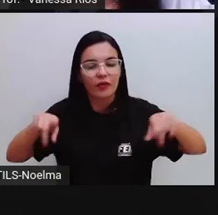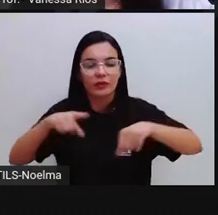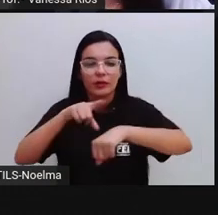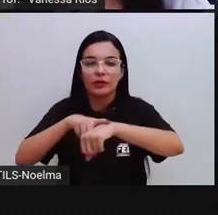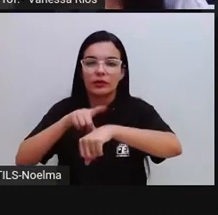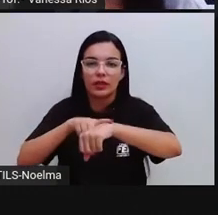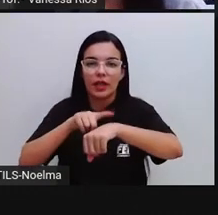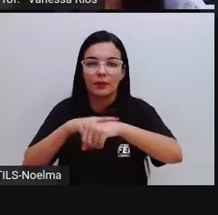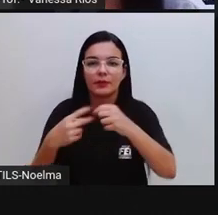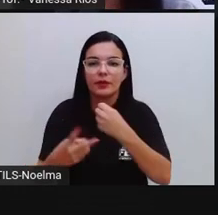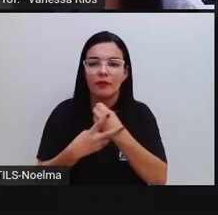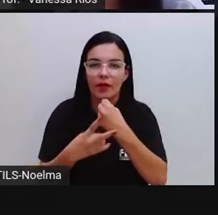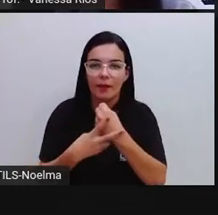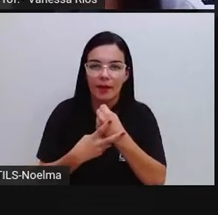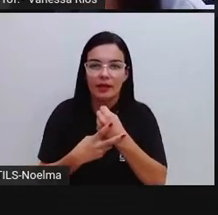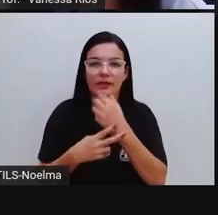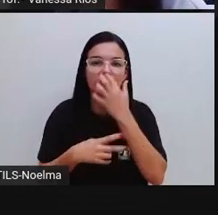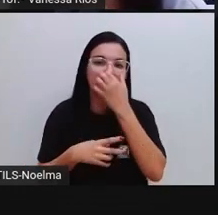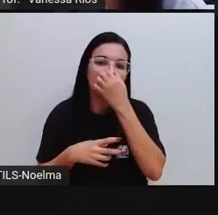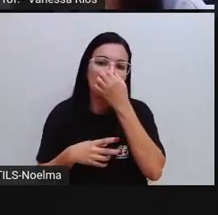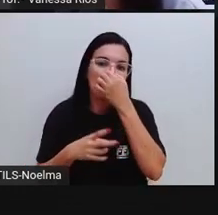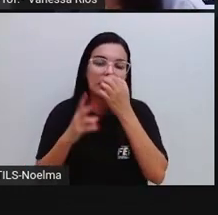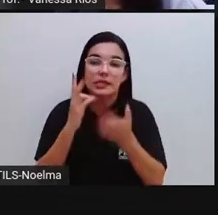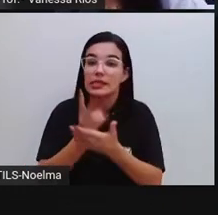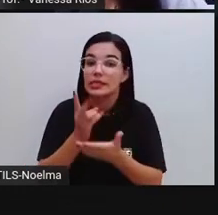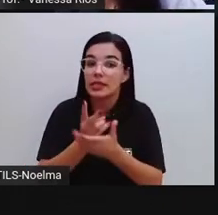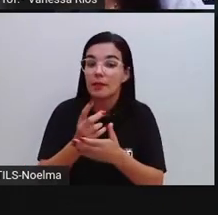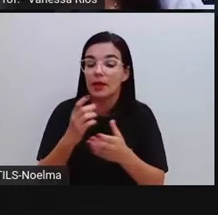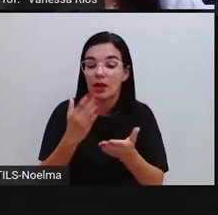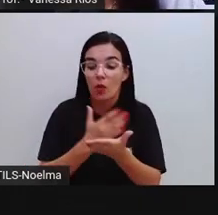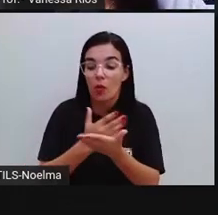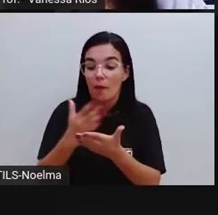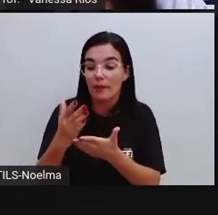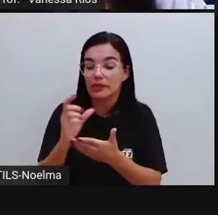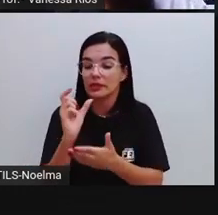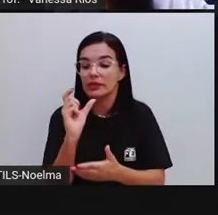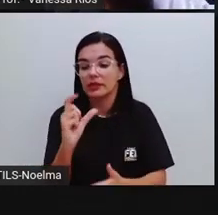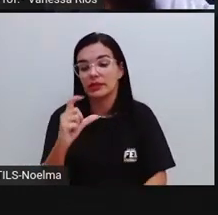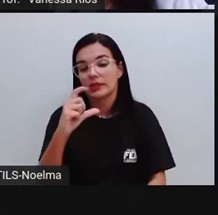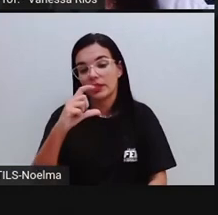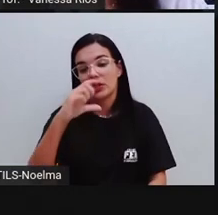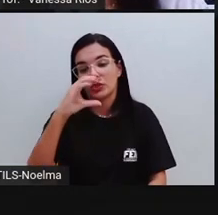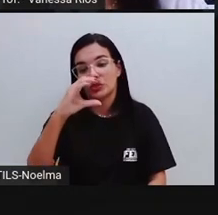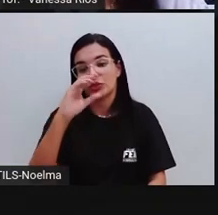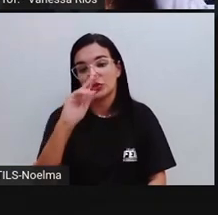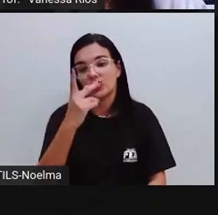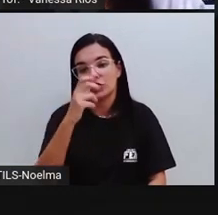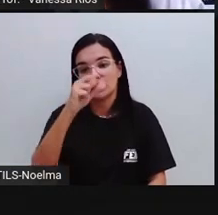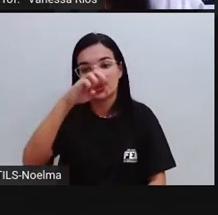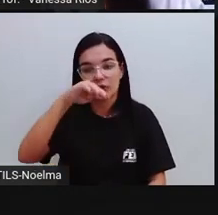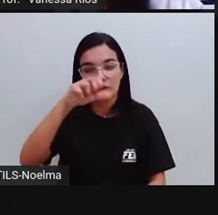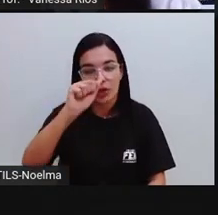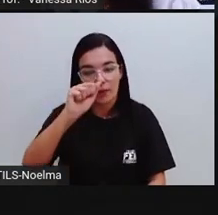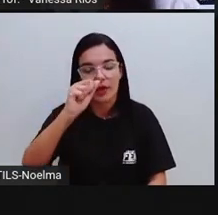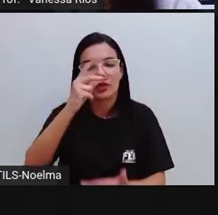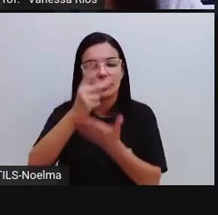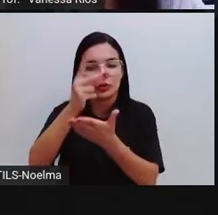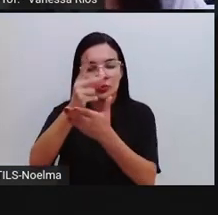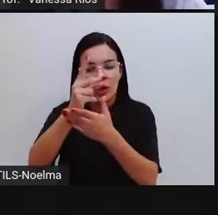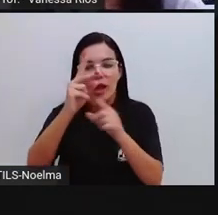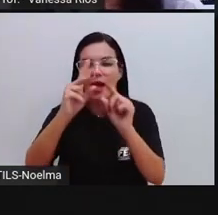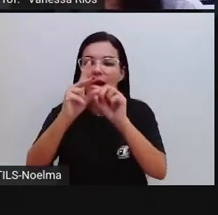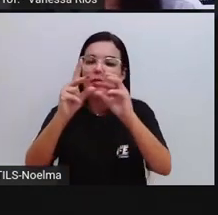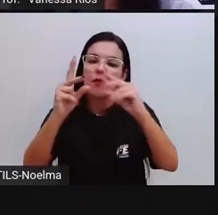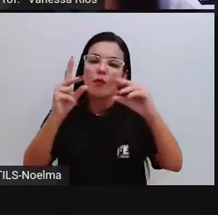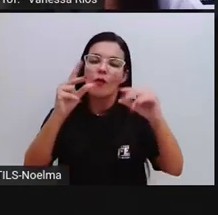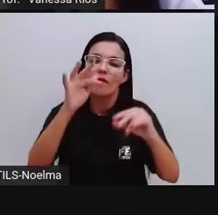início da palavra prevalece, permanece e o final é quem vai aí ser modificado de acordo com o